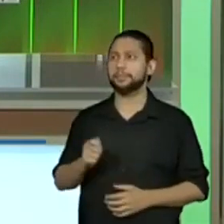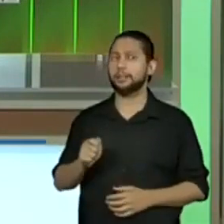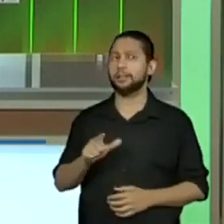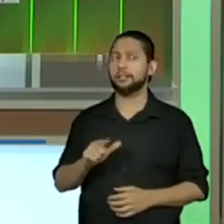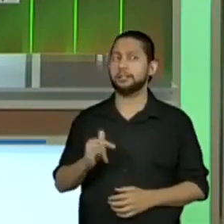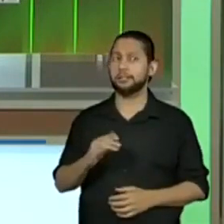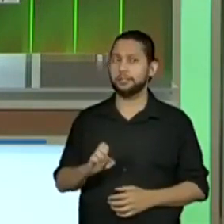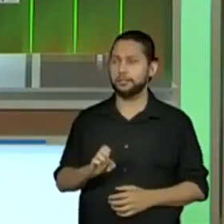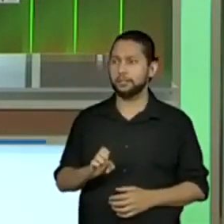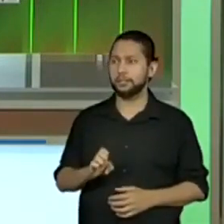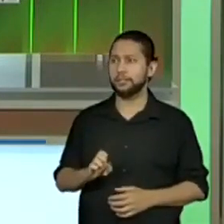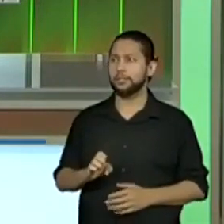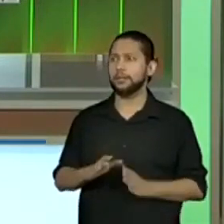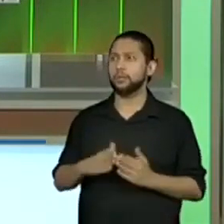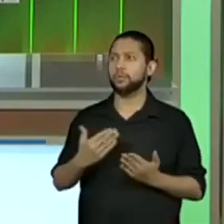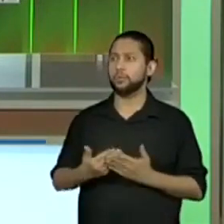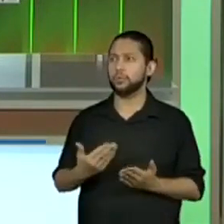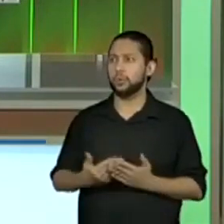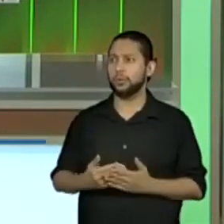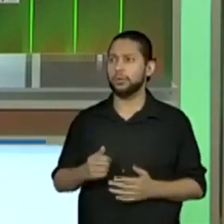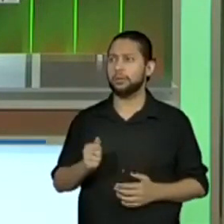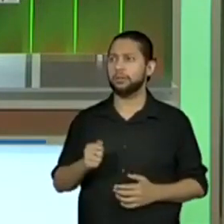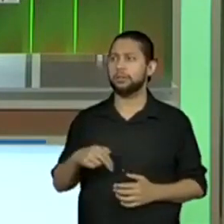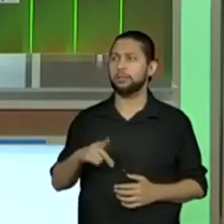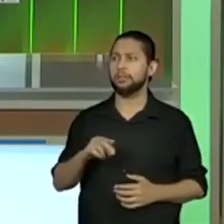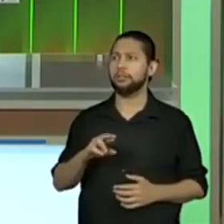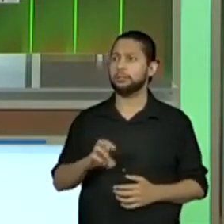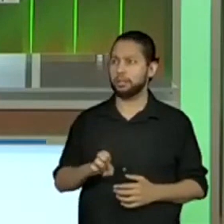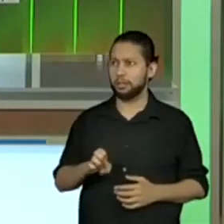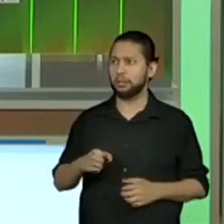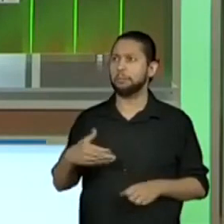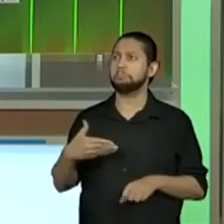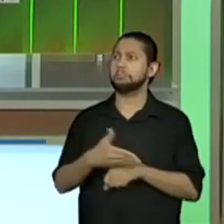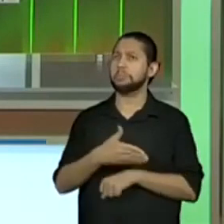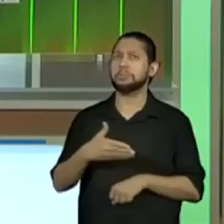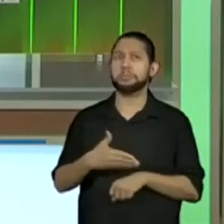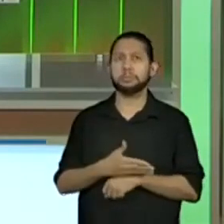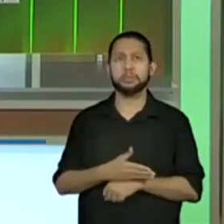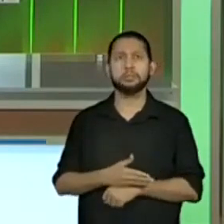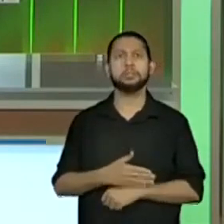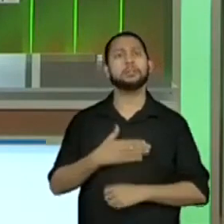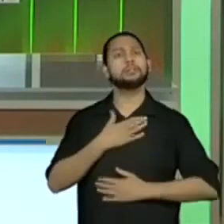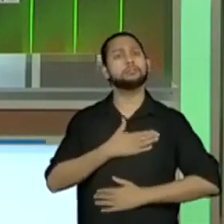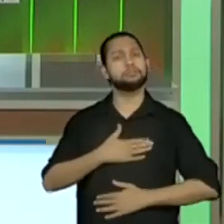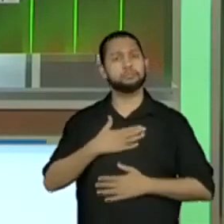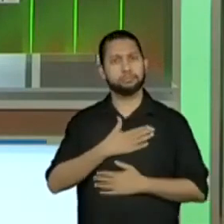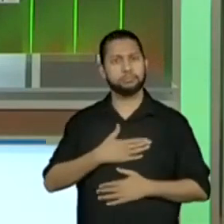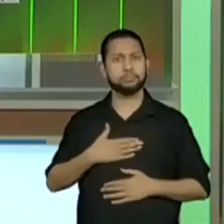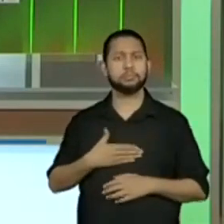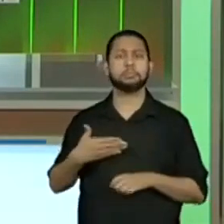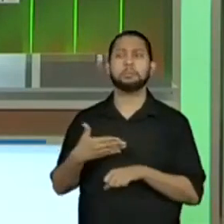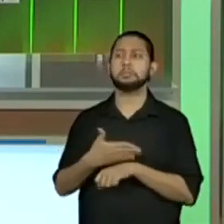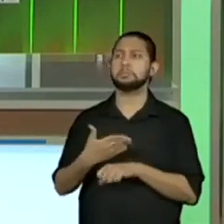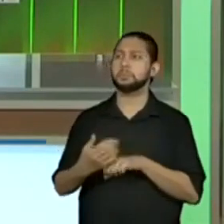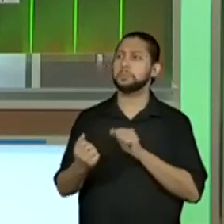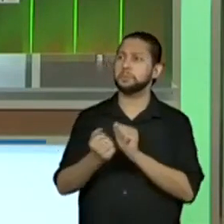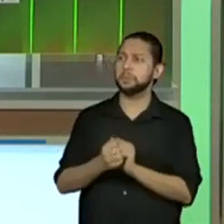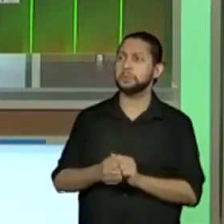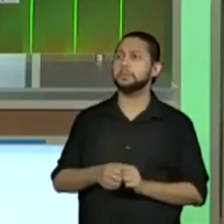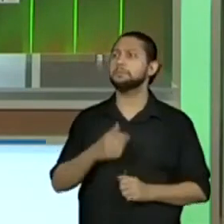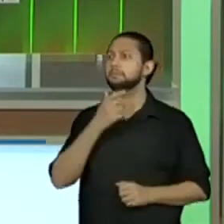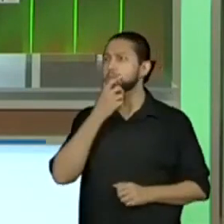Melissa da escola estadual André que bom que vocês estão conosco nessa aula. Gente, que legal!